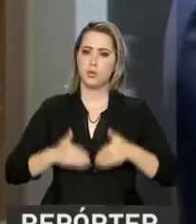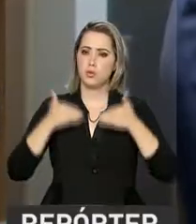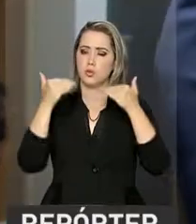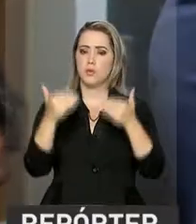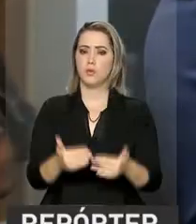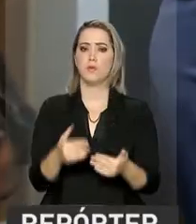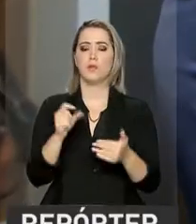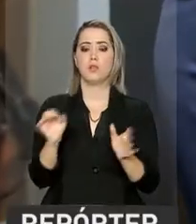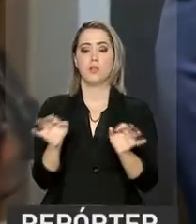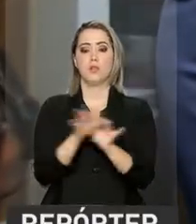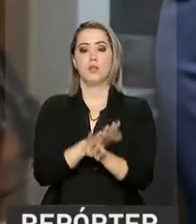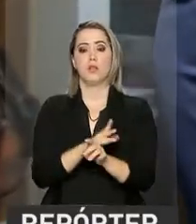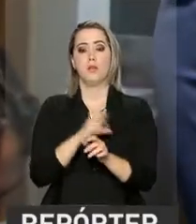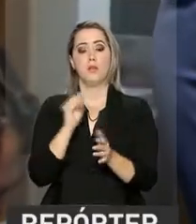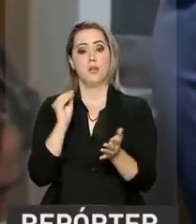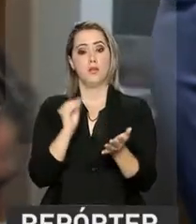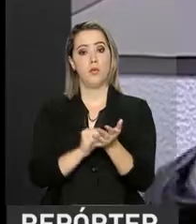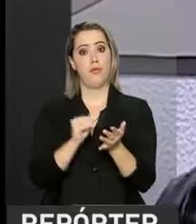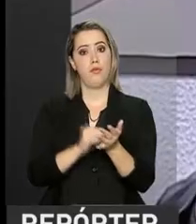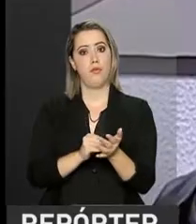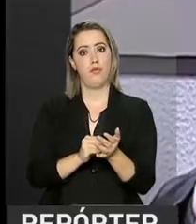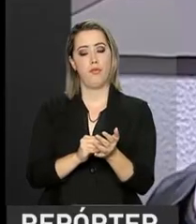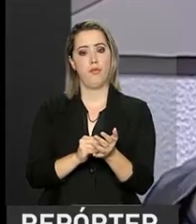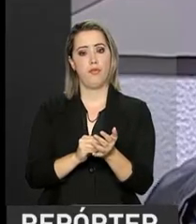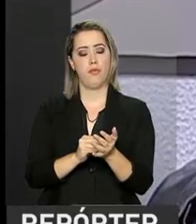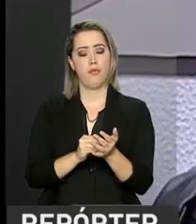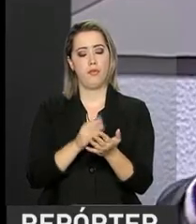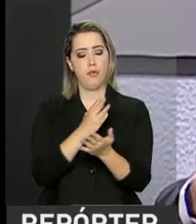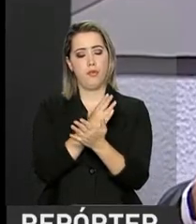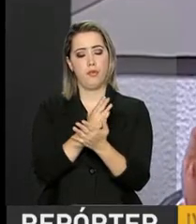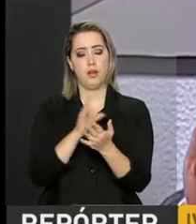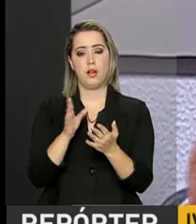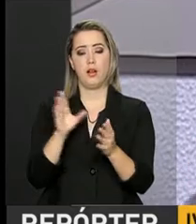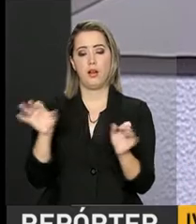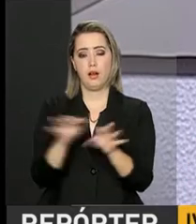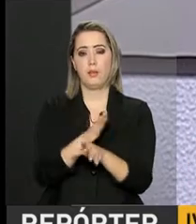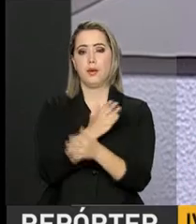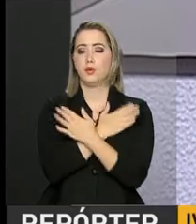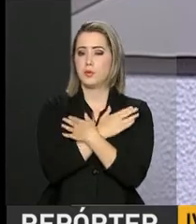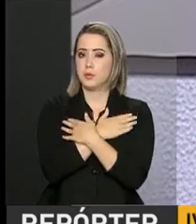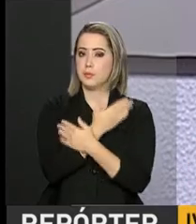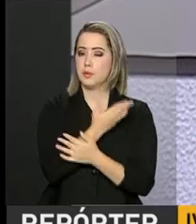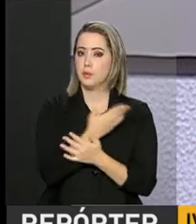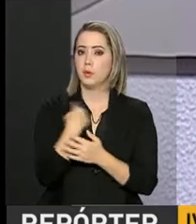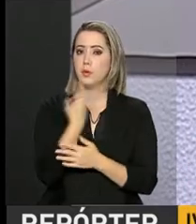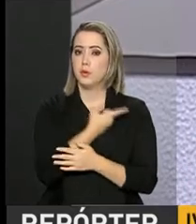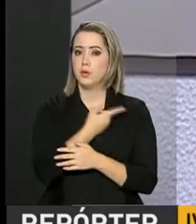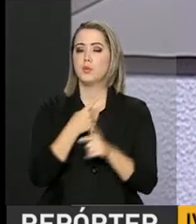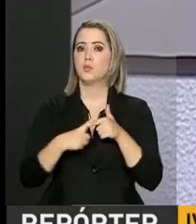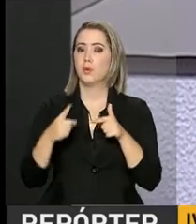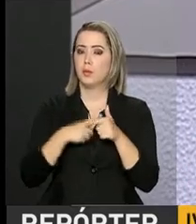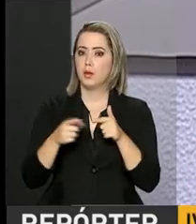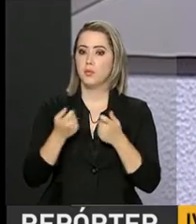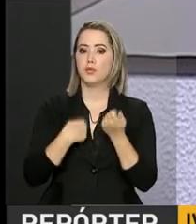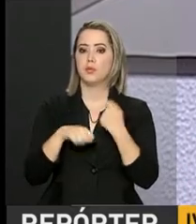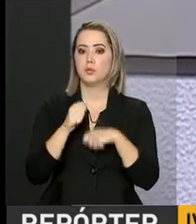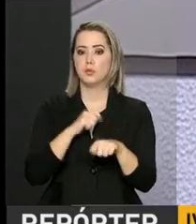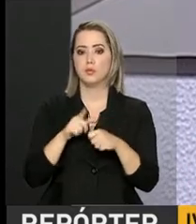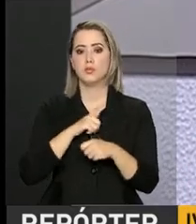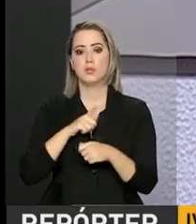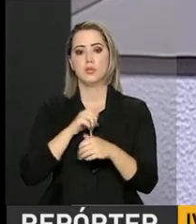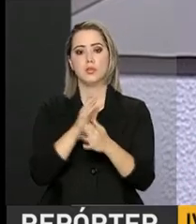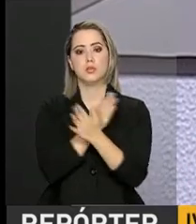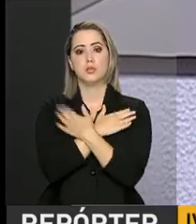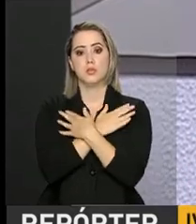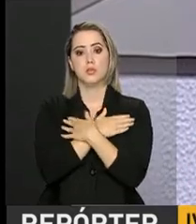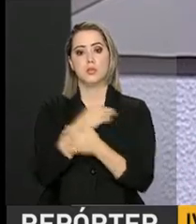o desemprego e a crise econômica. A única coisa que eu tenho claro é a seguinte, nós estamos em crise econômica, nós temos um desemprego